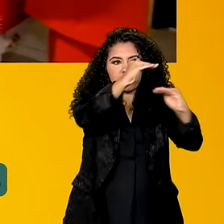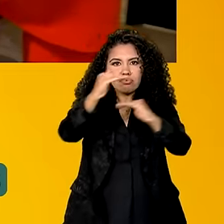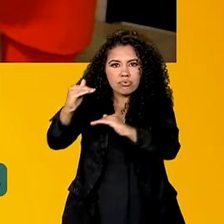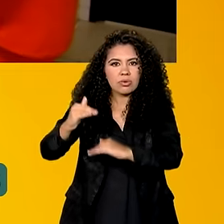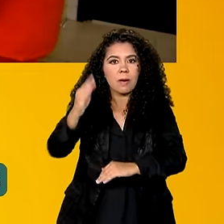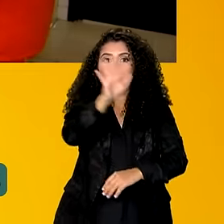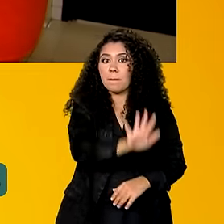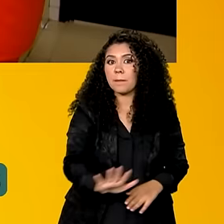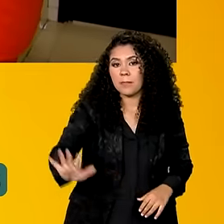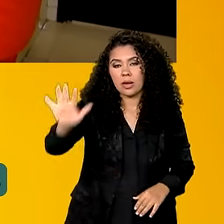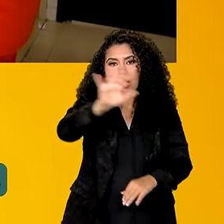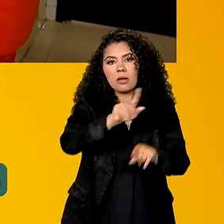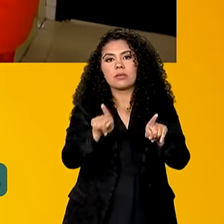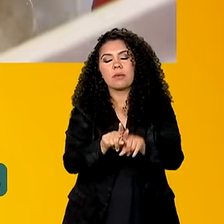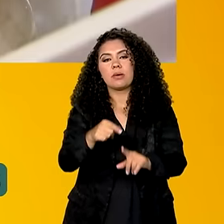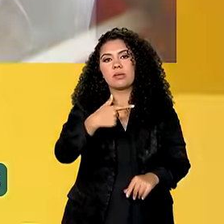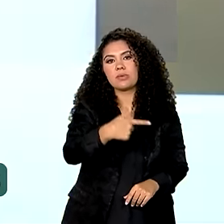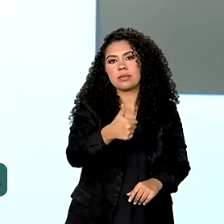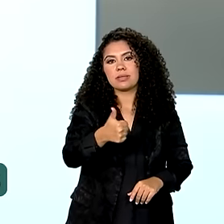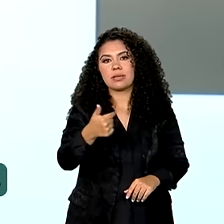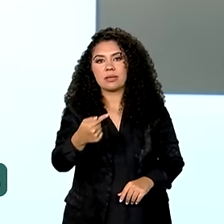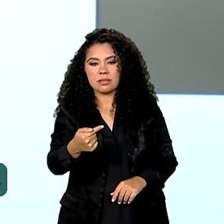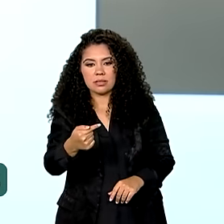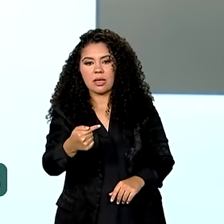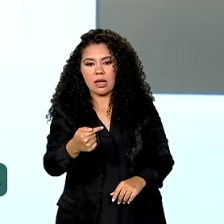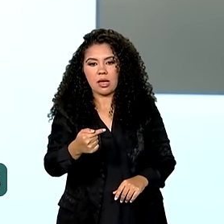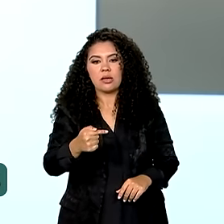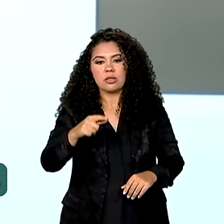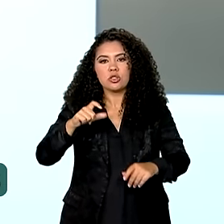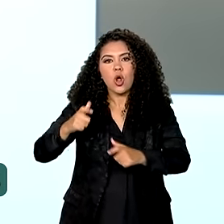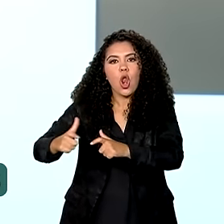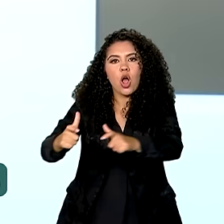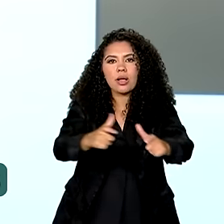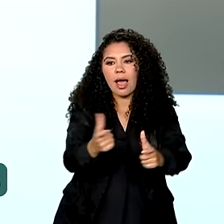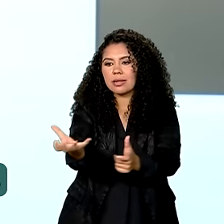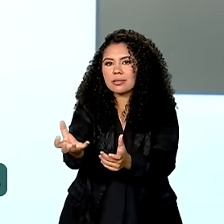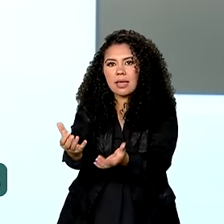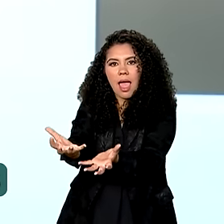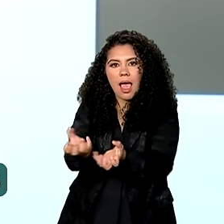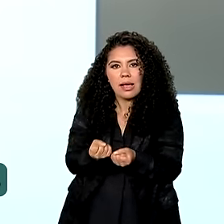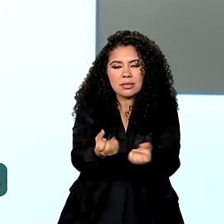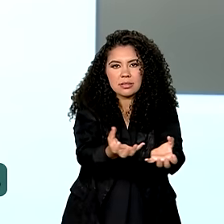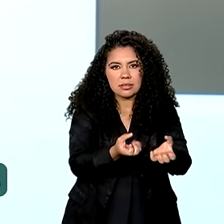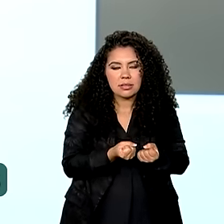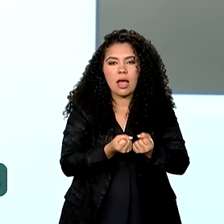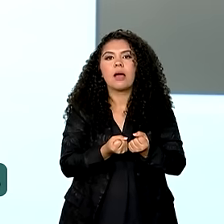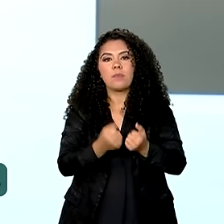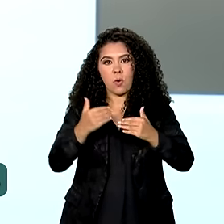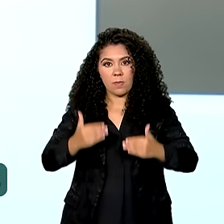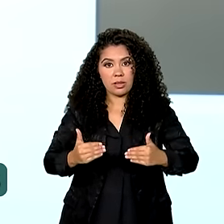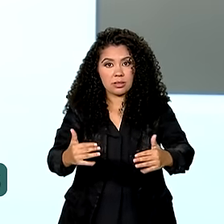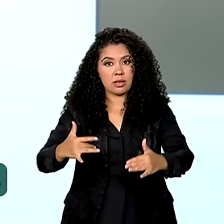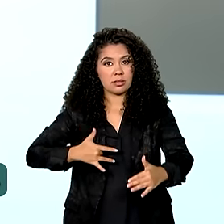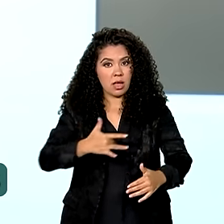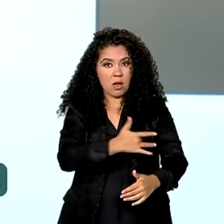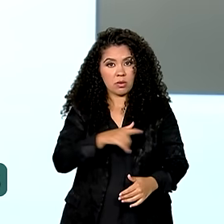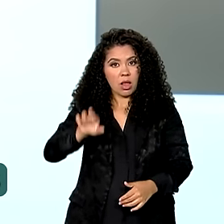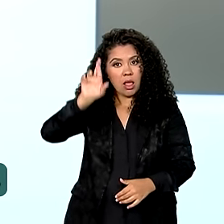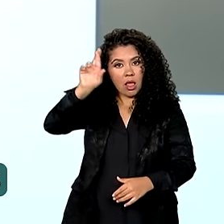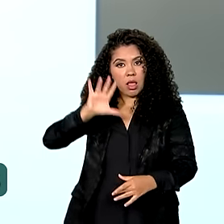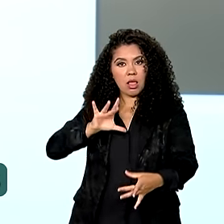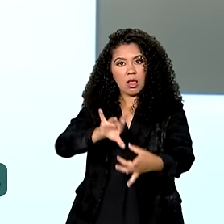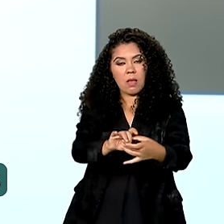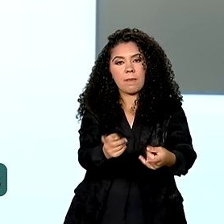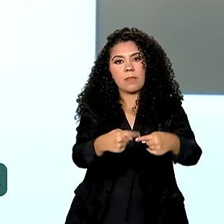país e 217 pontos de coleta. O programa é mantido pelo Ministério da Saúde em parceria